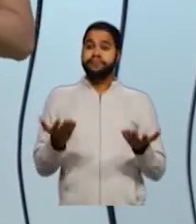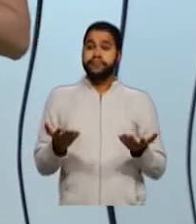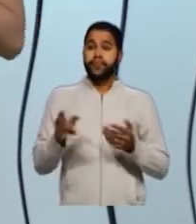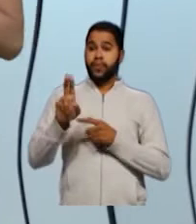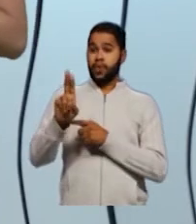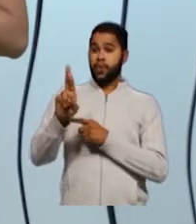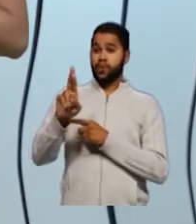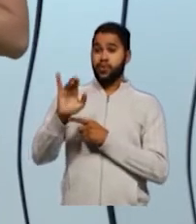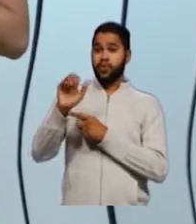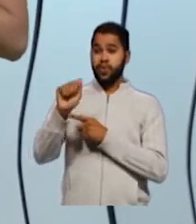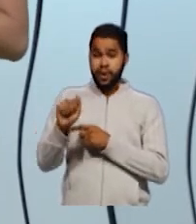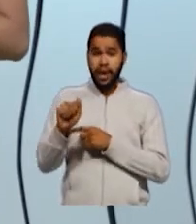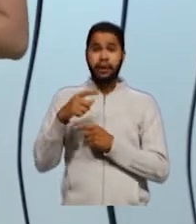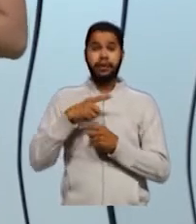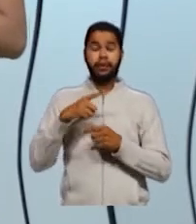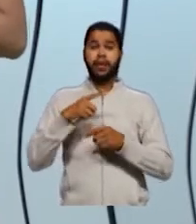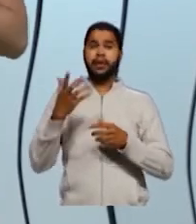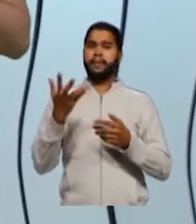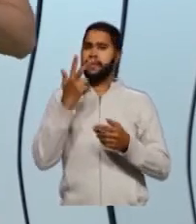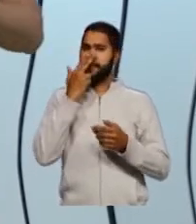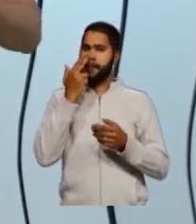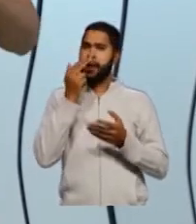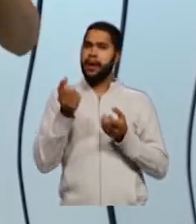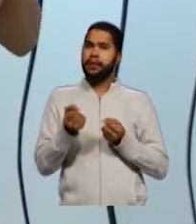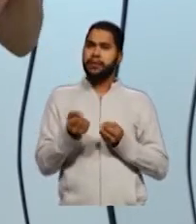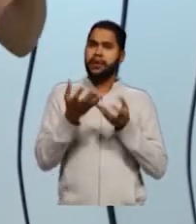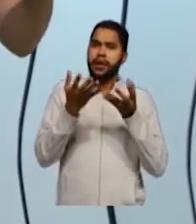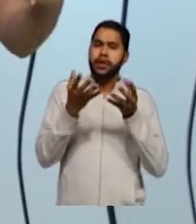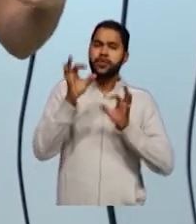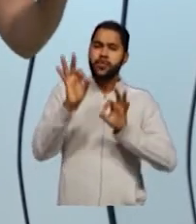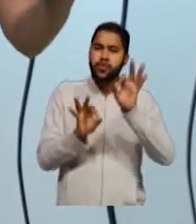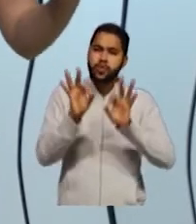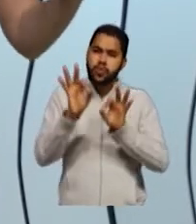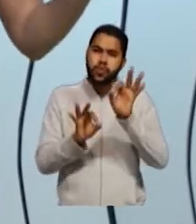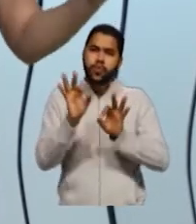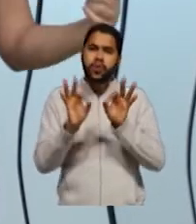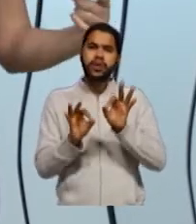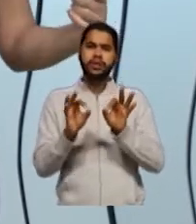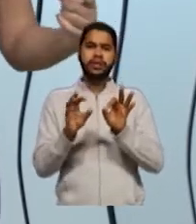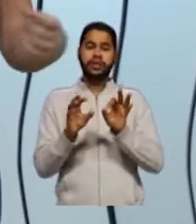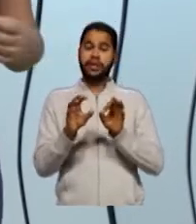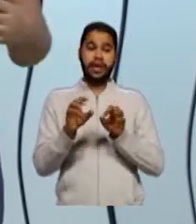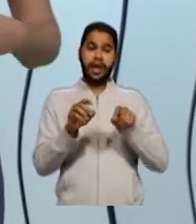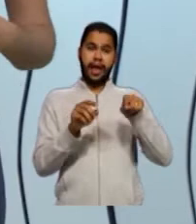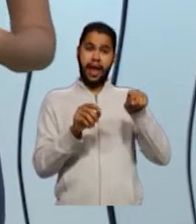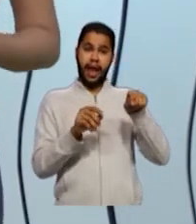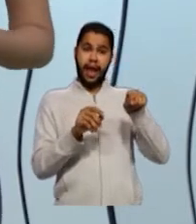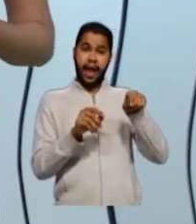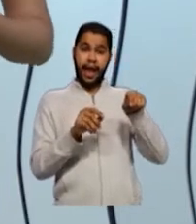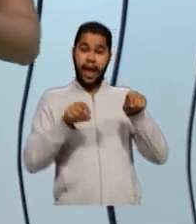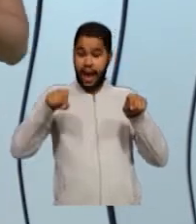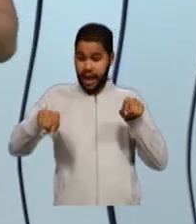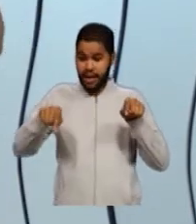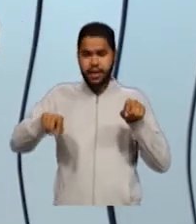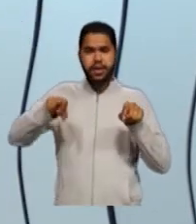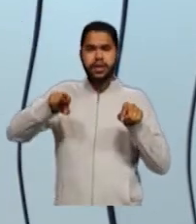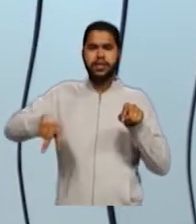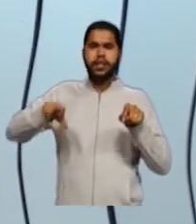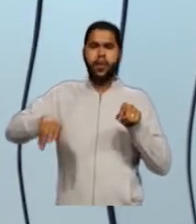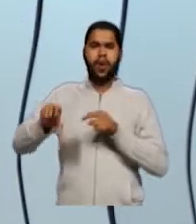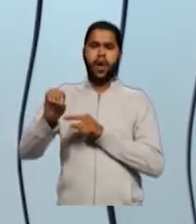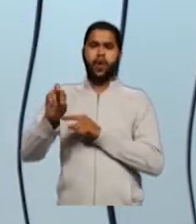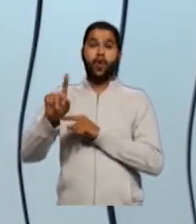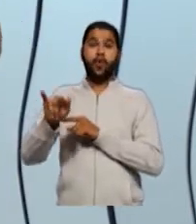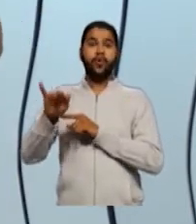ureia ter sido um produto de uma síntese de substâncias inorgânicas fez com que essa teoria